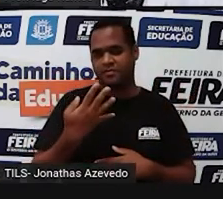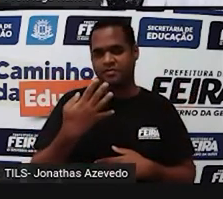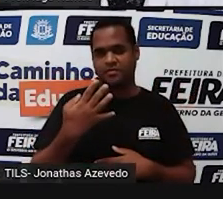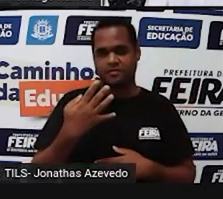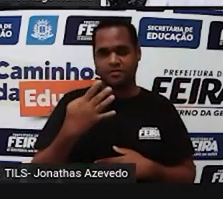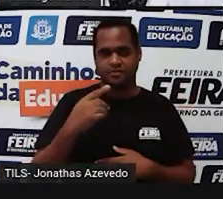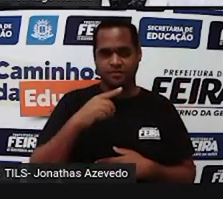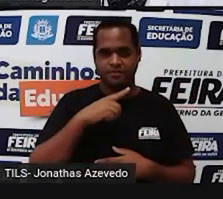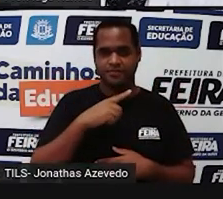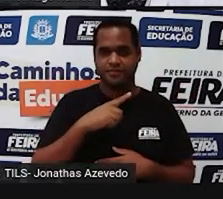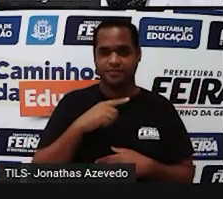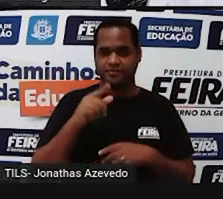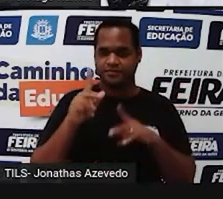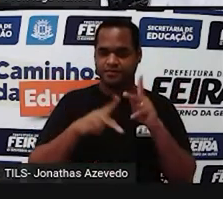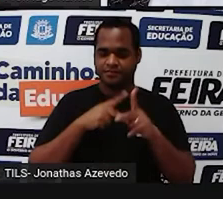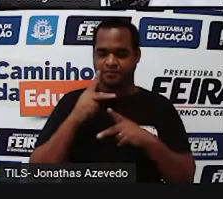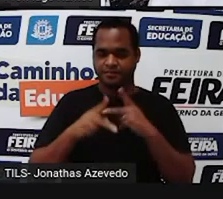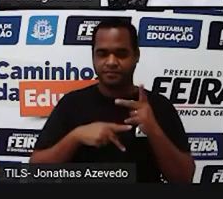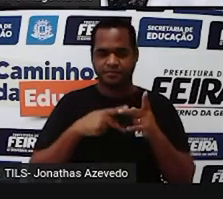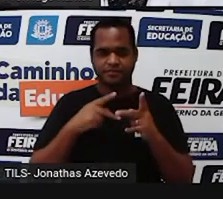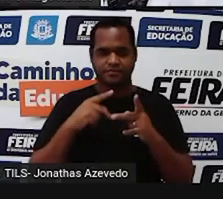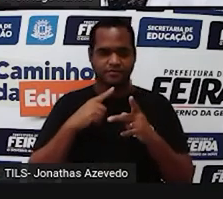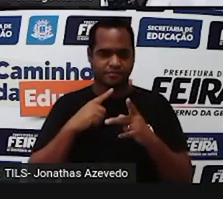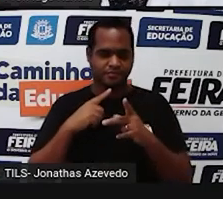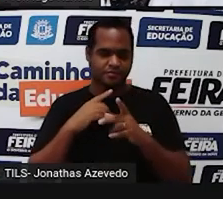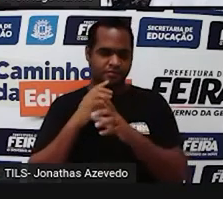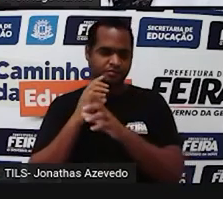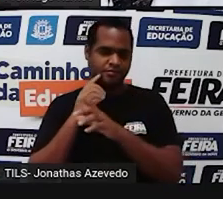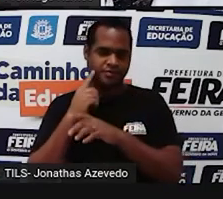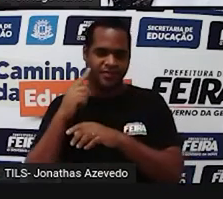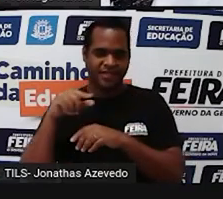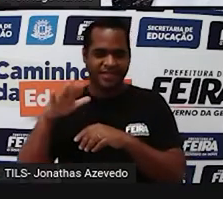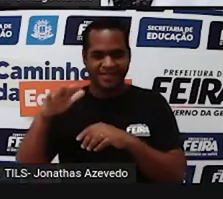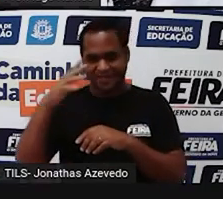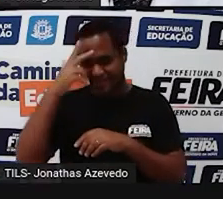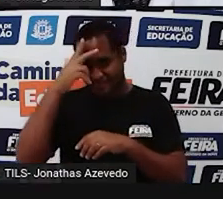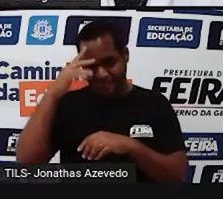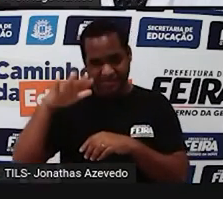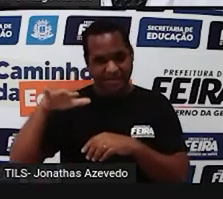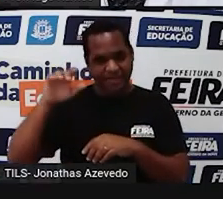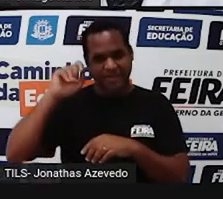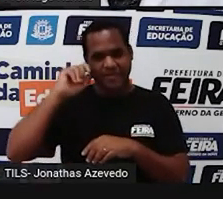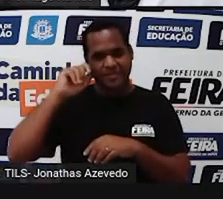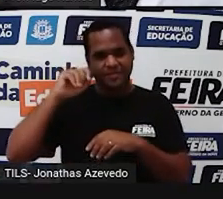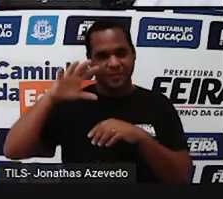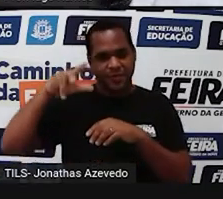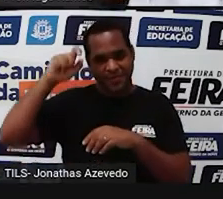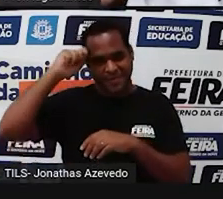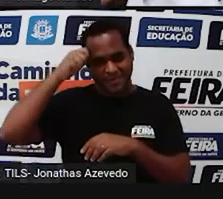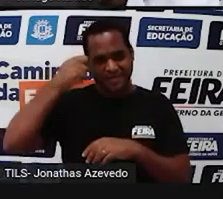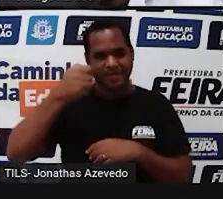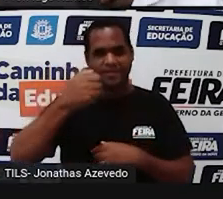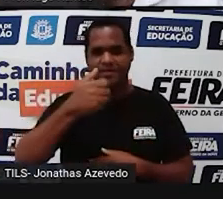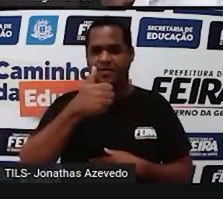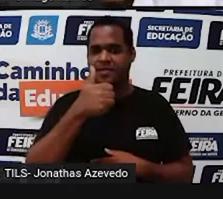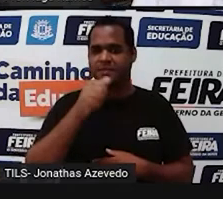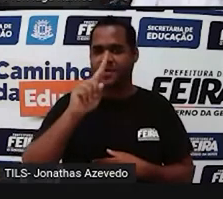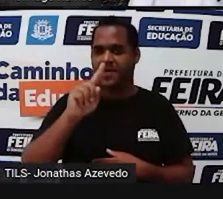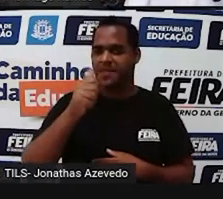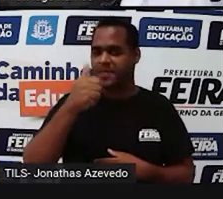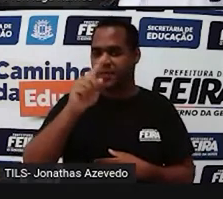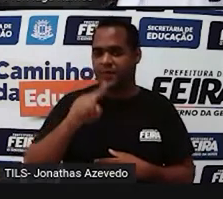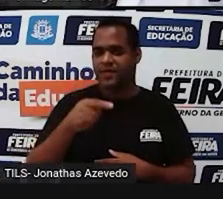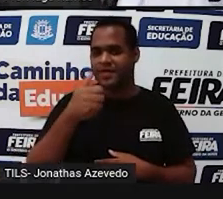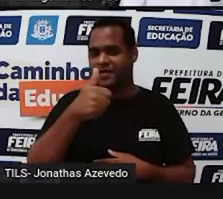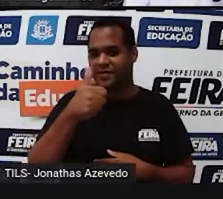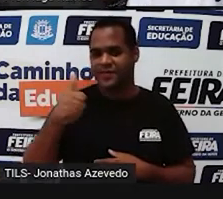né, a população do continente africano era de aproximadamente 1.111 milhões de